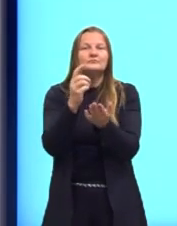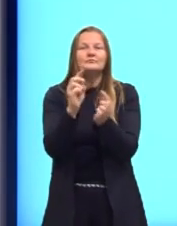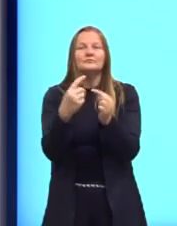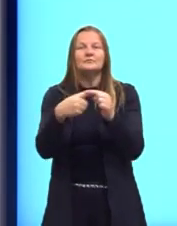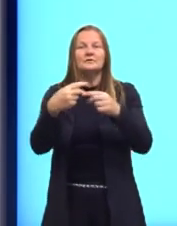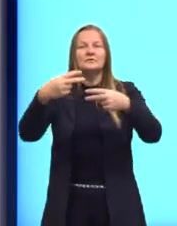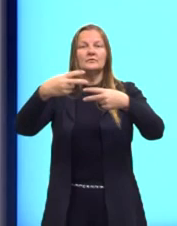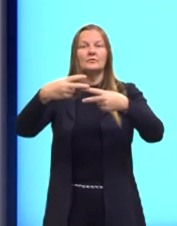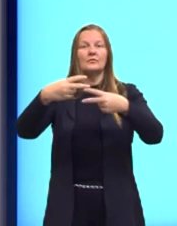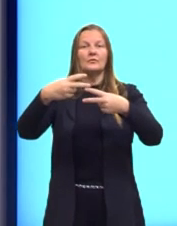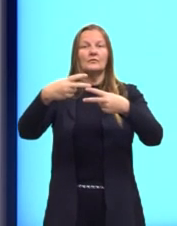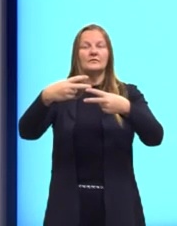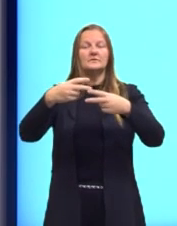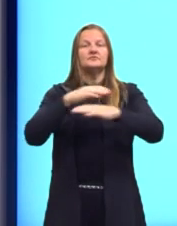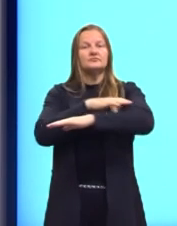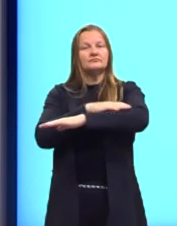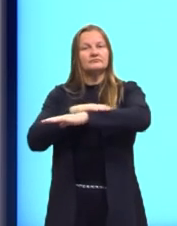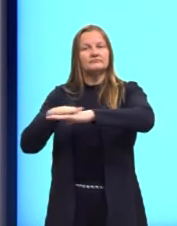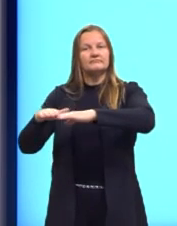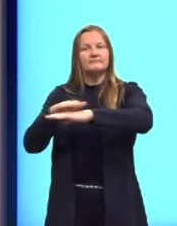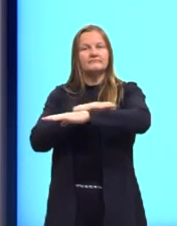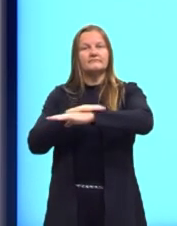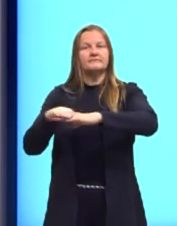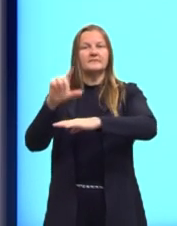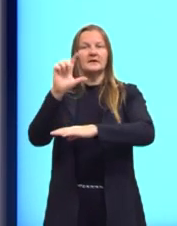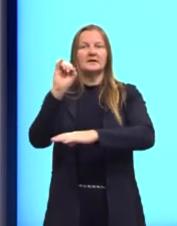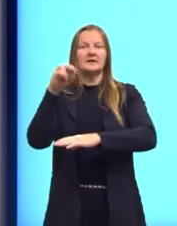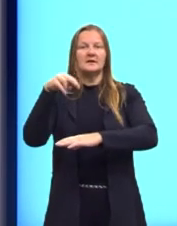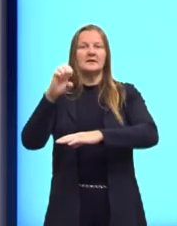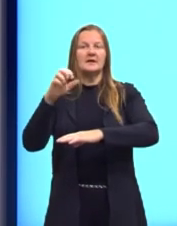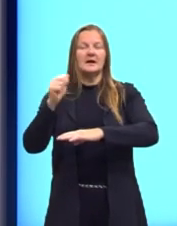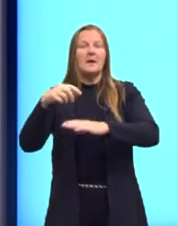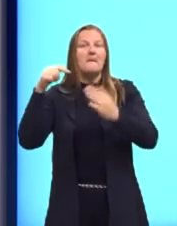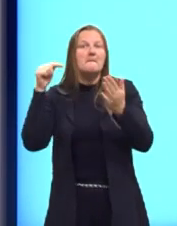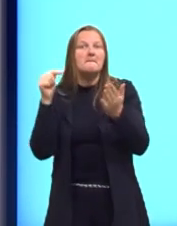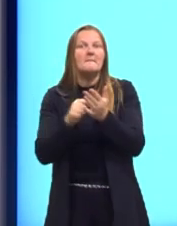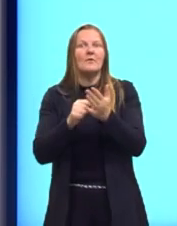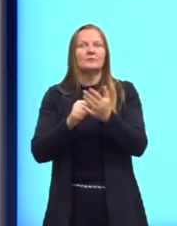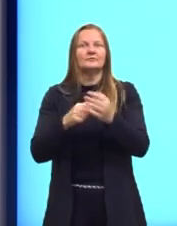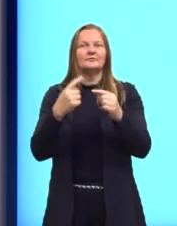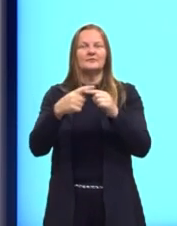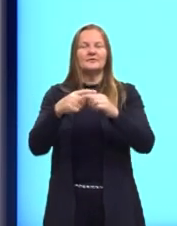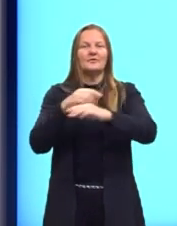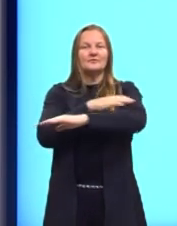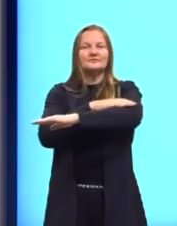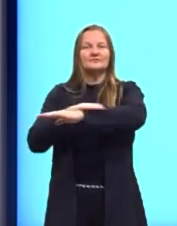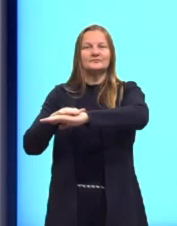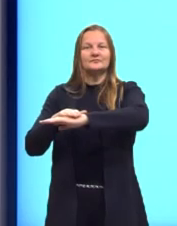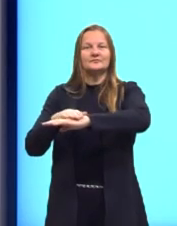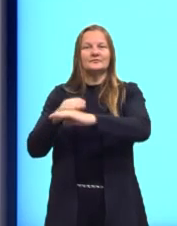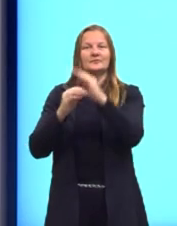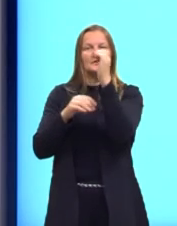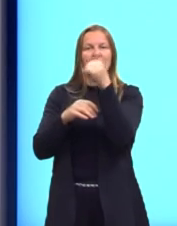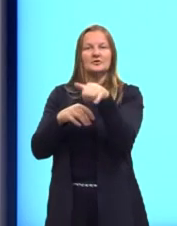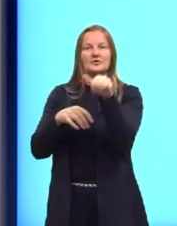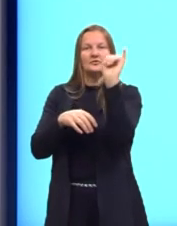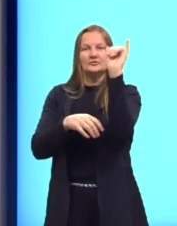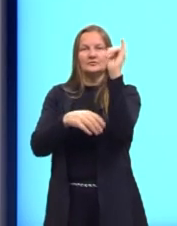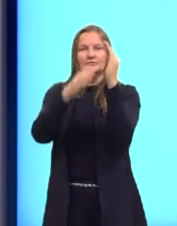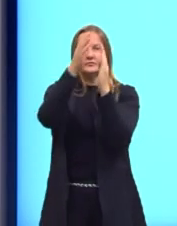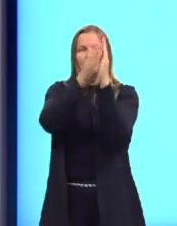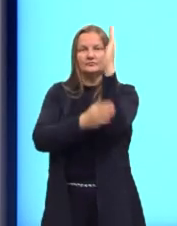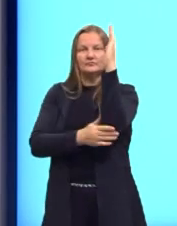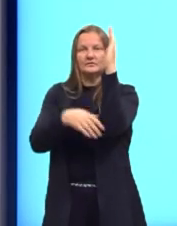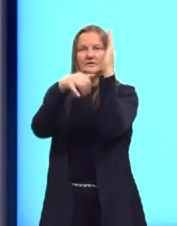coeficiente linear e ela representa o ponto onde a reta corta o eixo y. Então